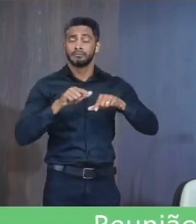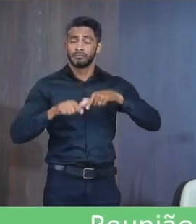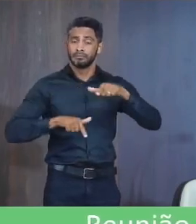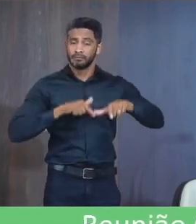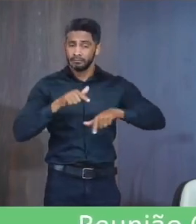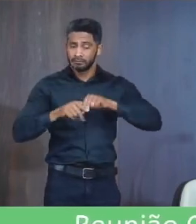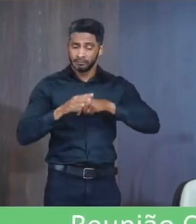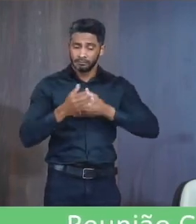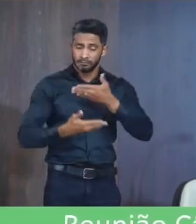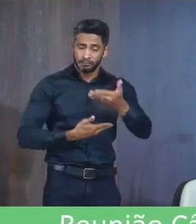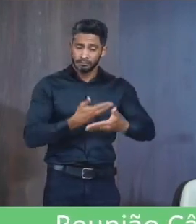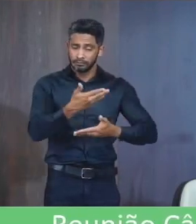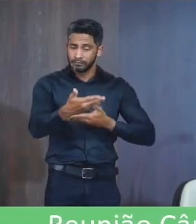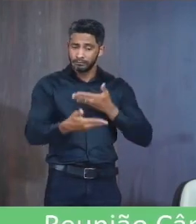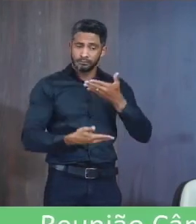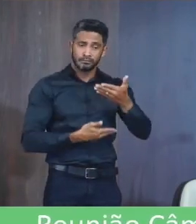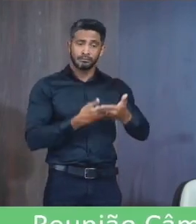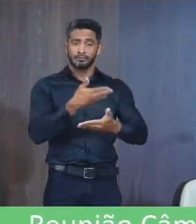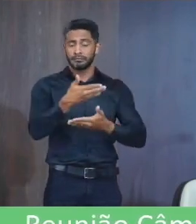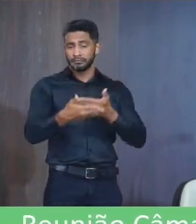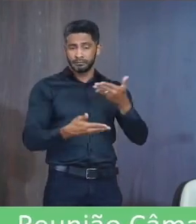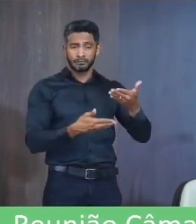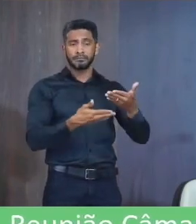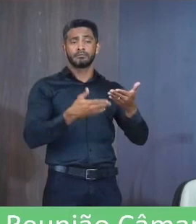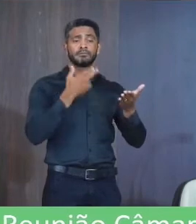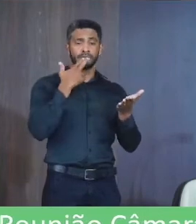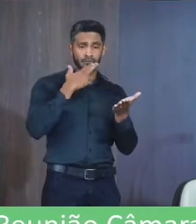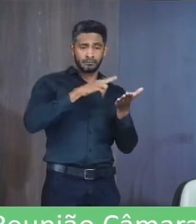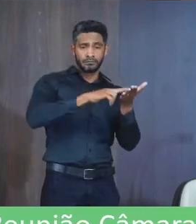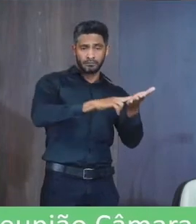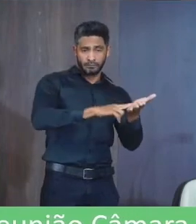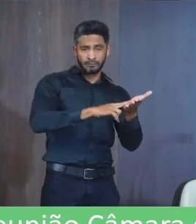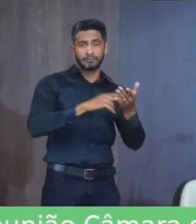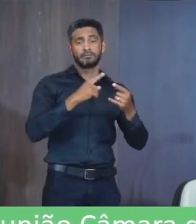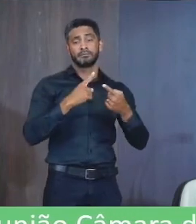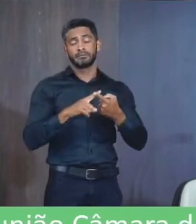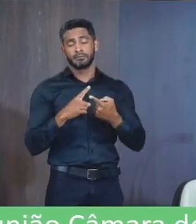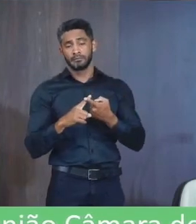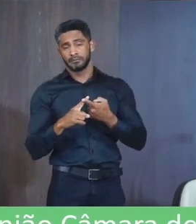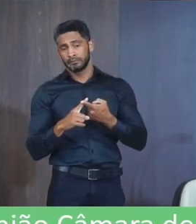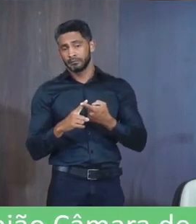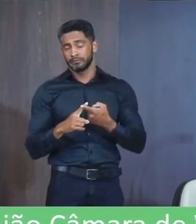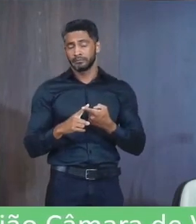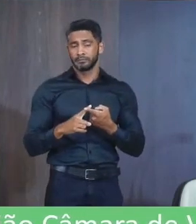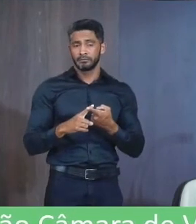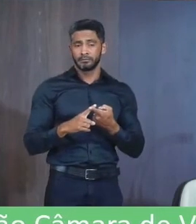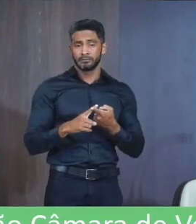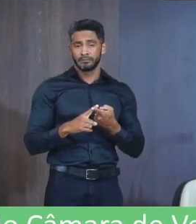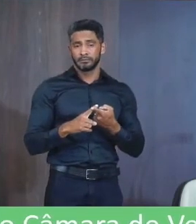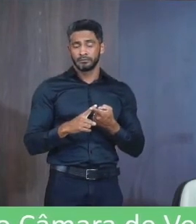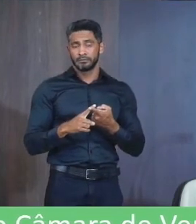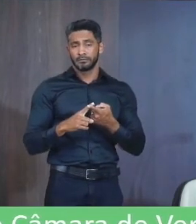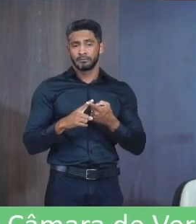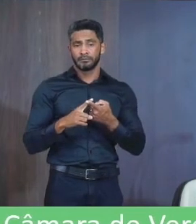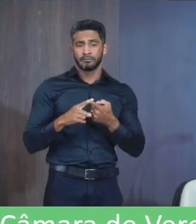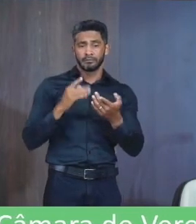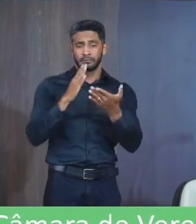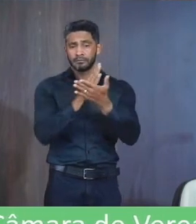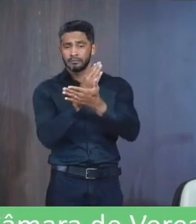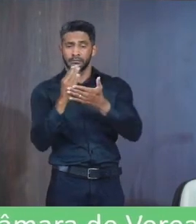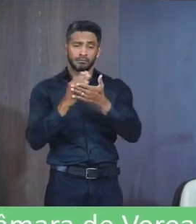colaborativa Entre O demandante E os Correios Uma vez que Há aspectos A serem observados